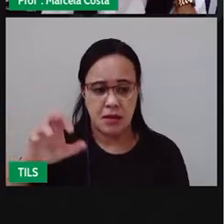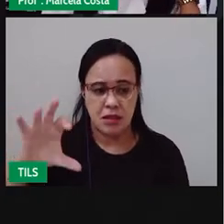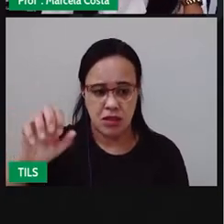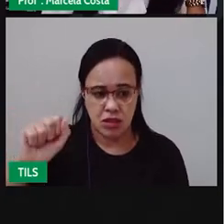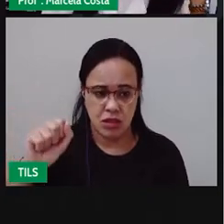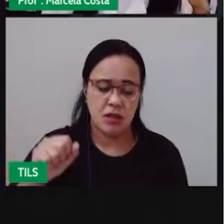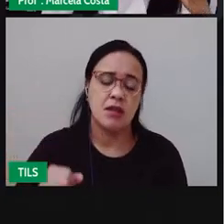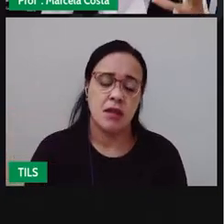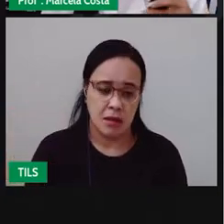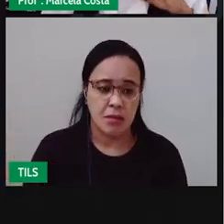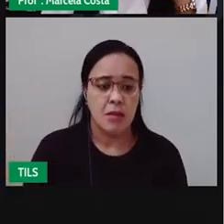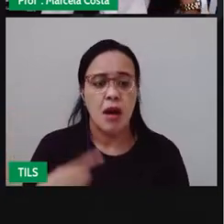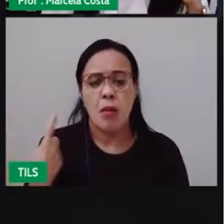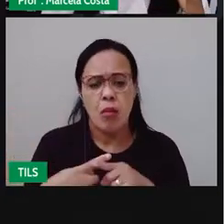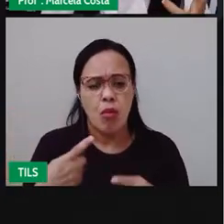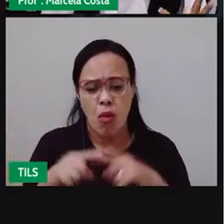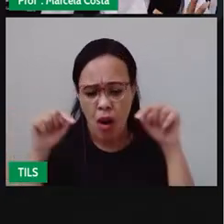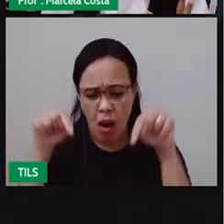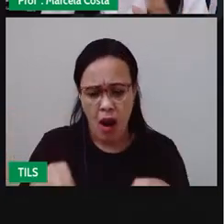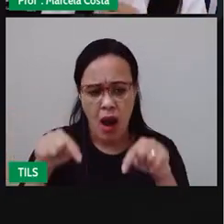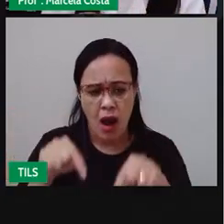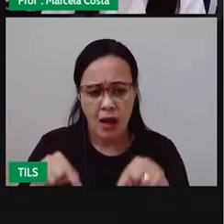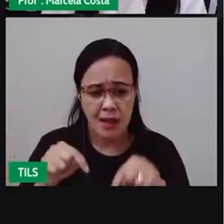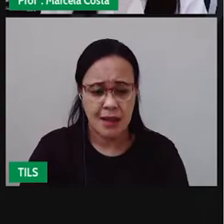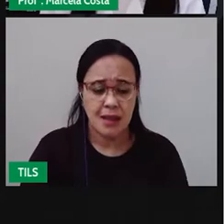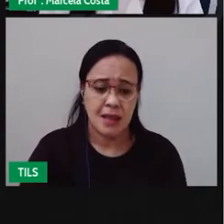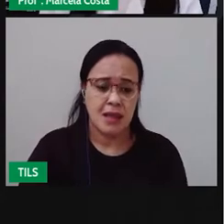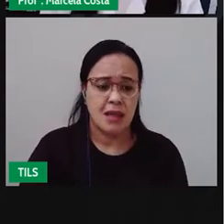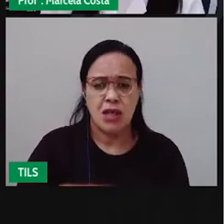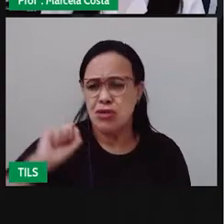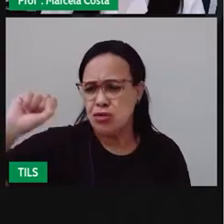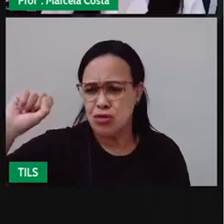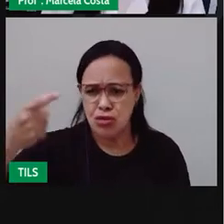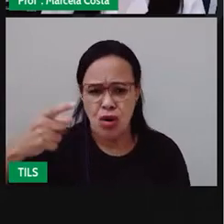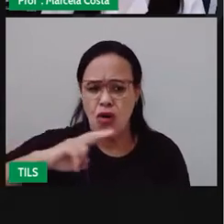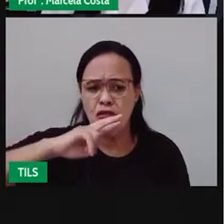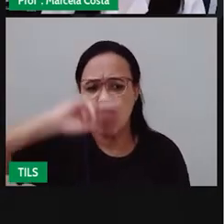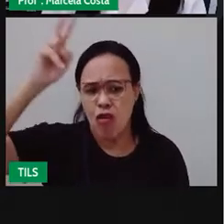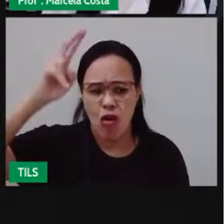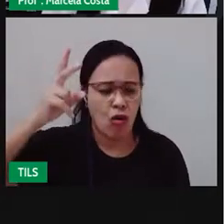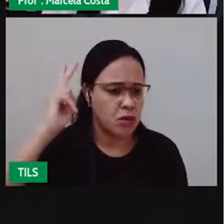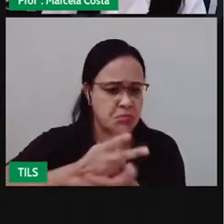um clima bem seco, ensolarado, quase todo ano.